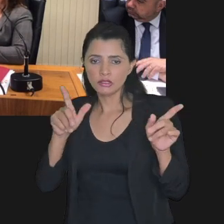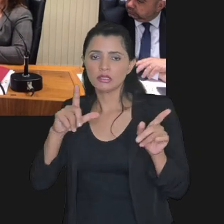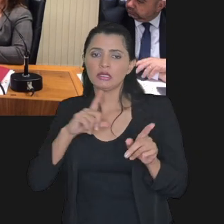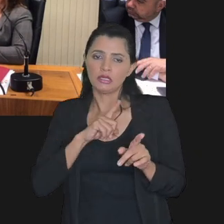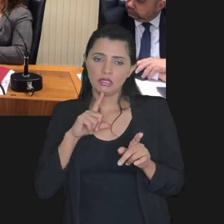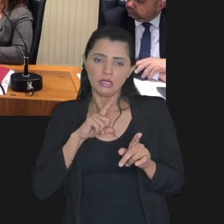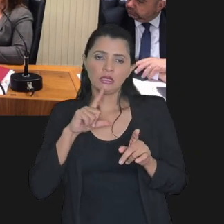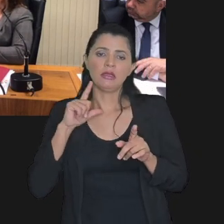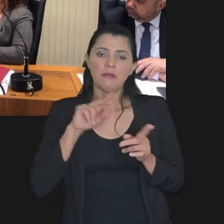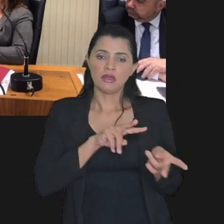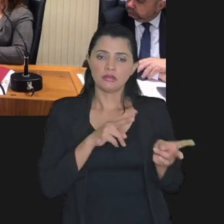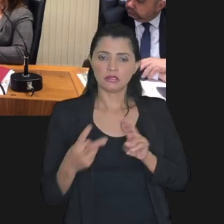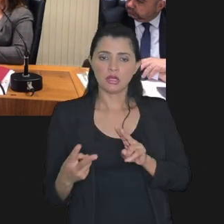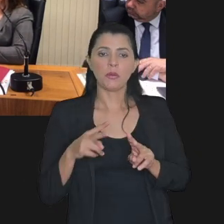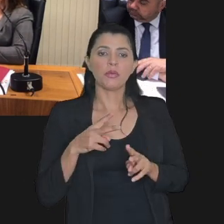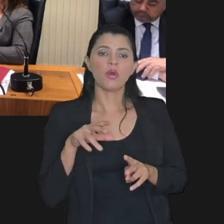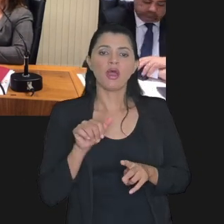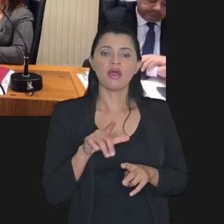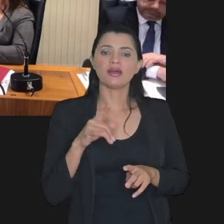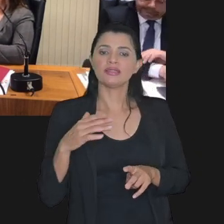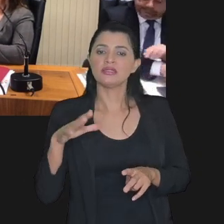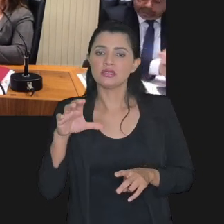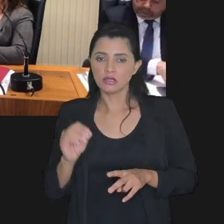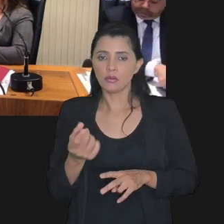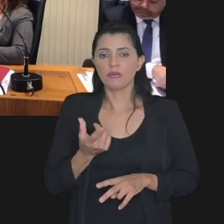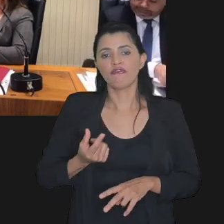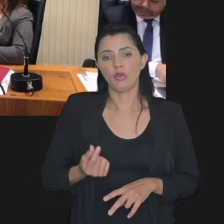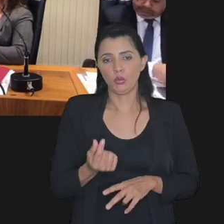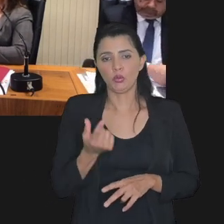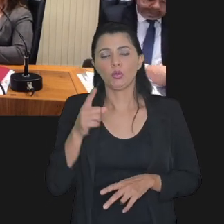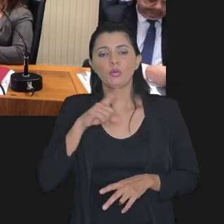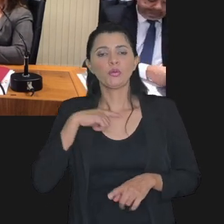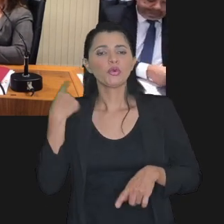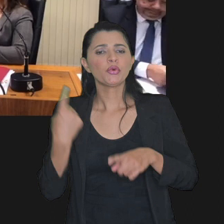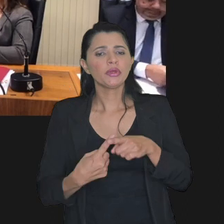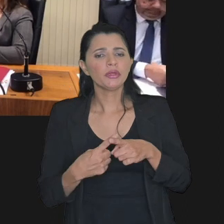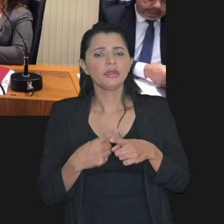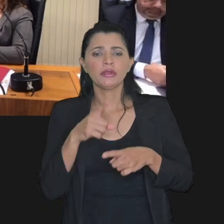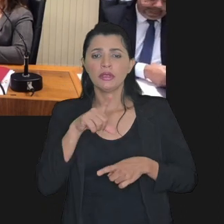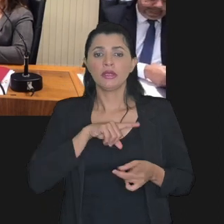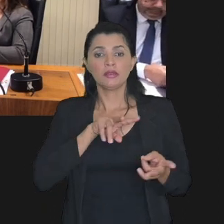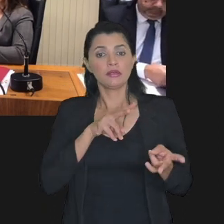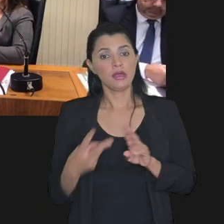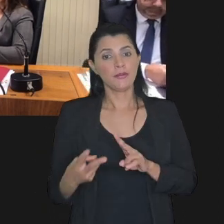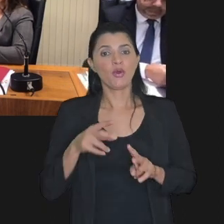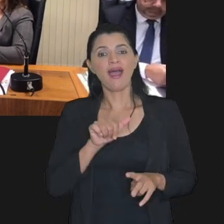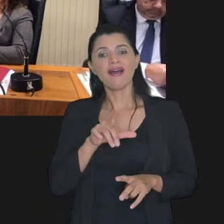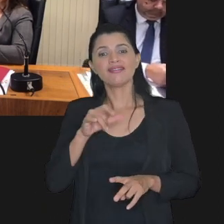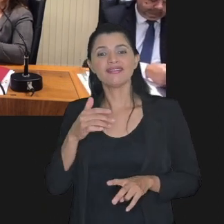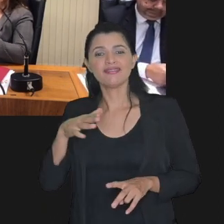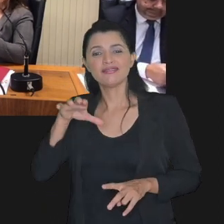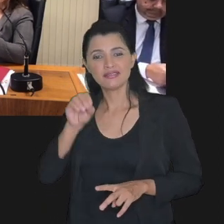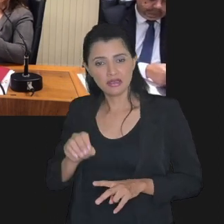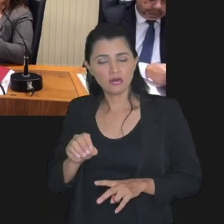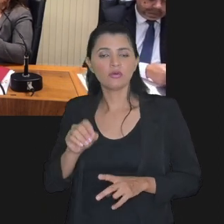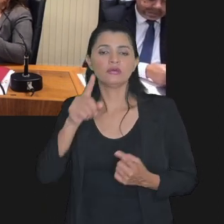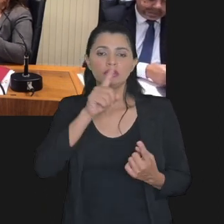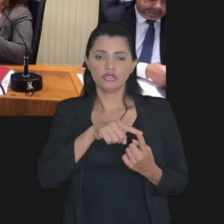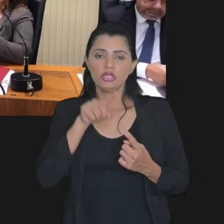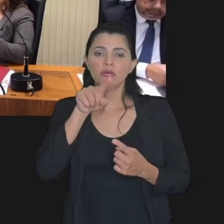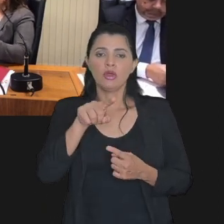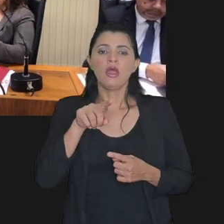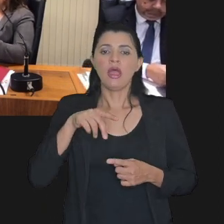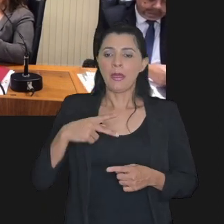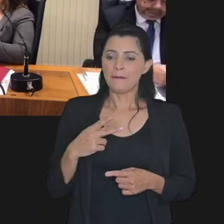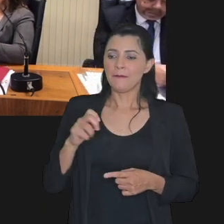para a transação por adesão de grandes valores porque na transação por adesão vai ficar a